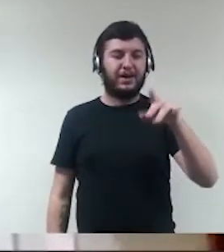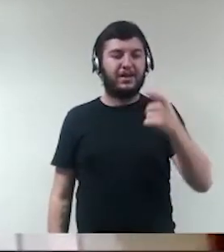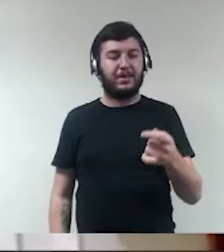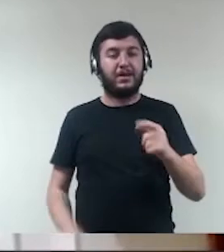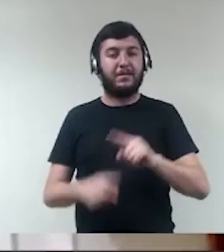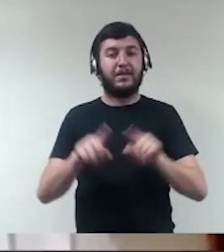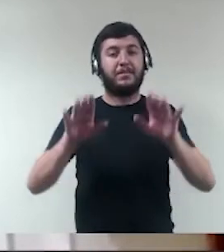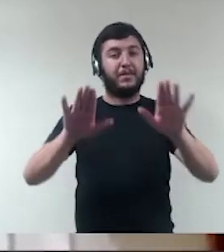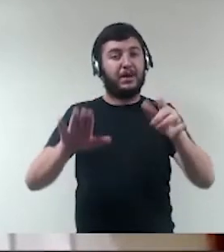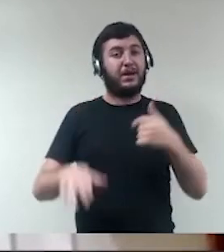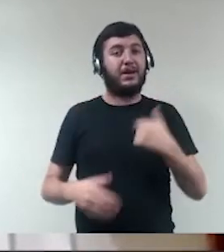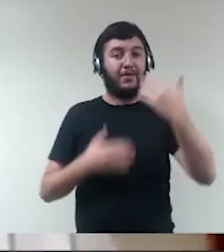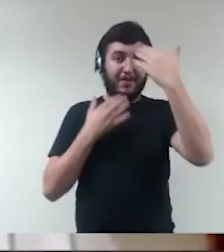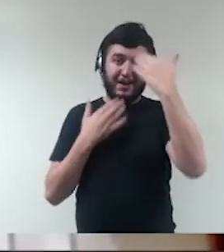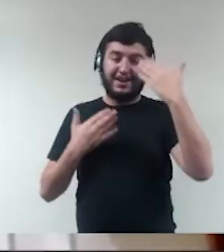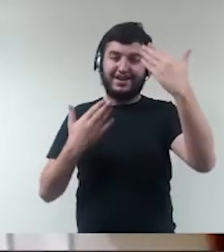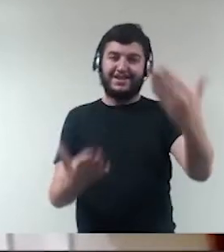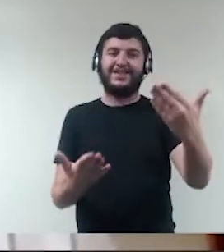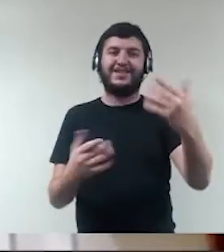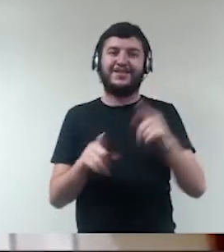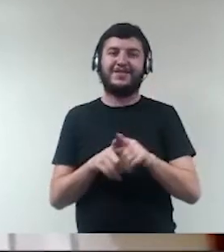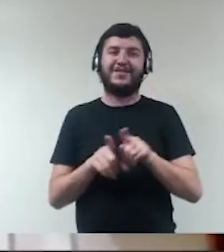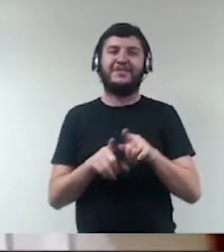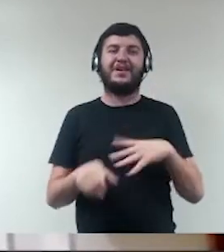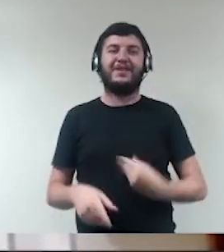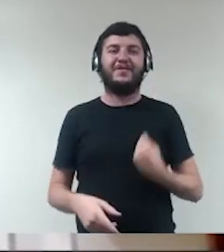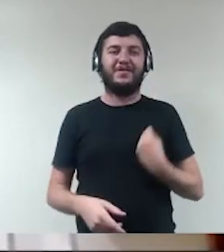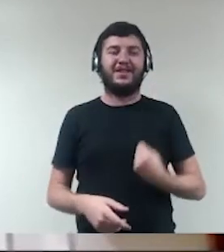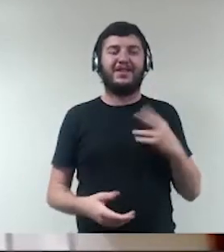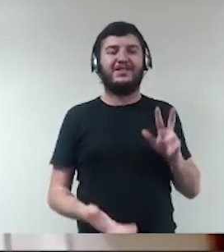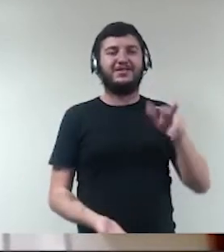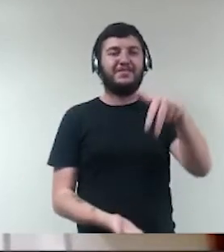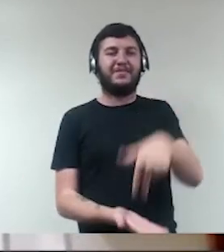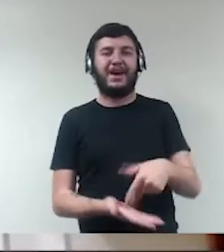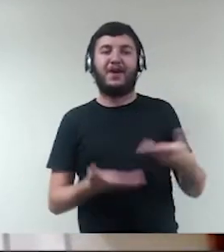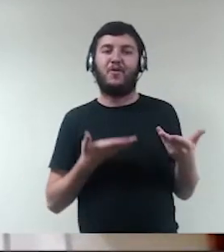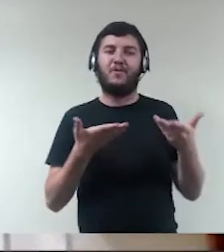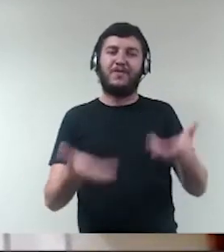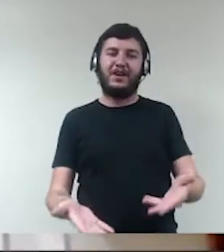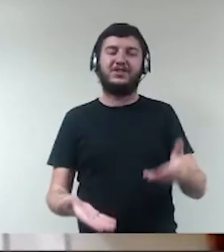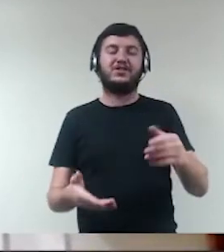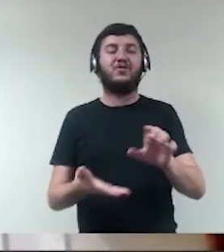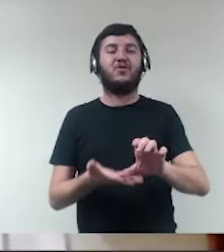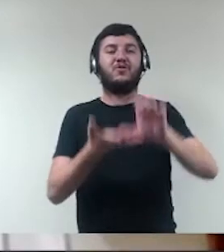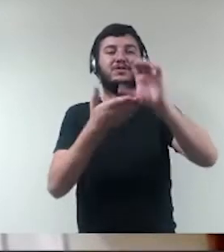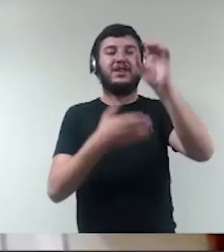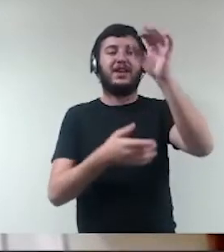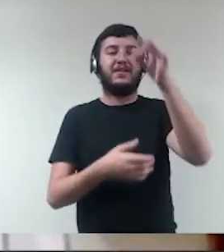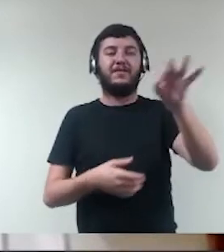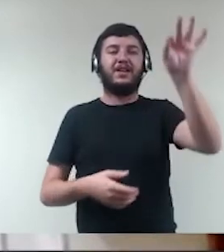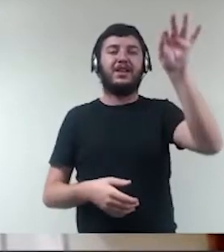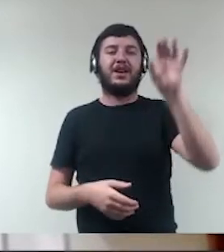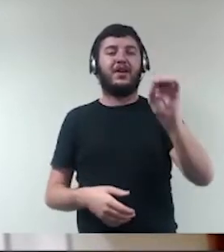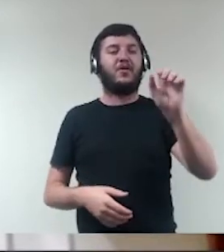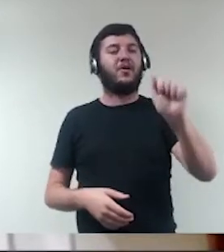queria agradecer o convite do Conselho Federal do AB em participar desse evento.